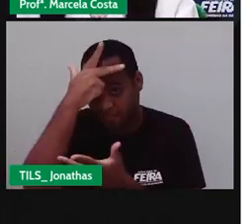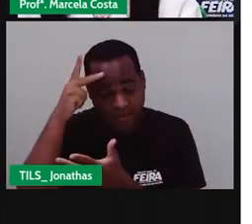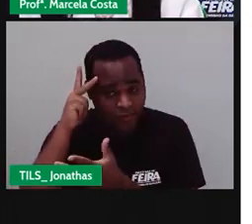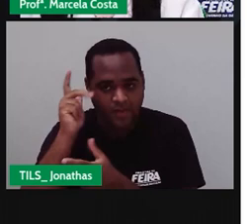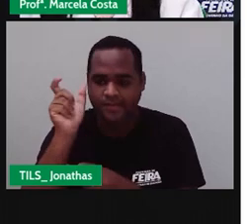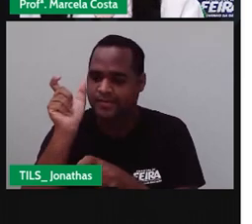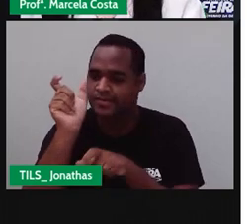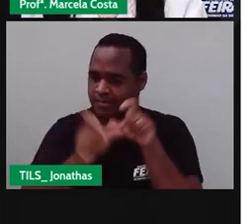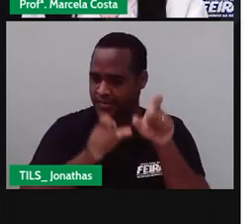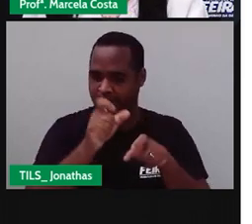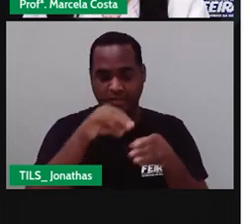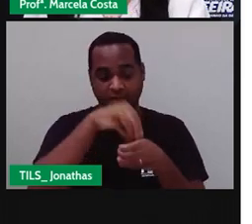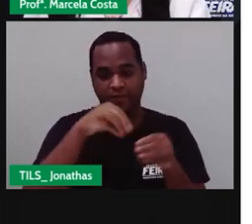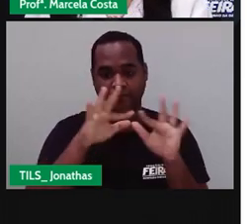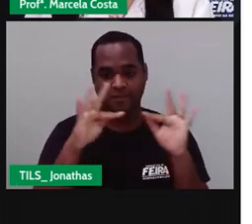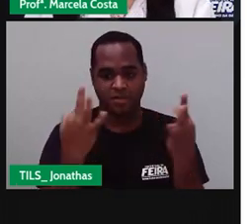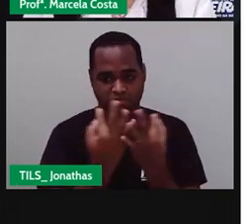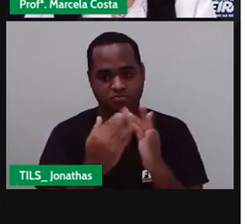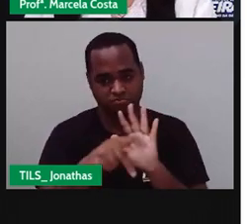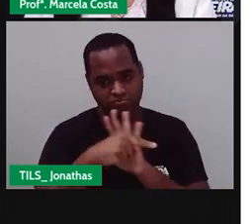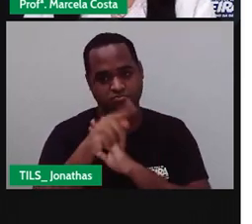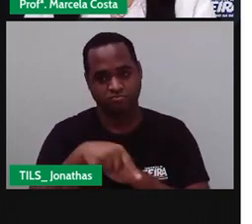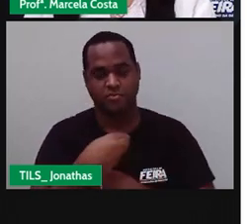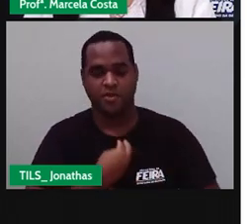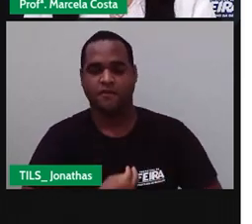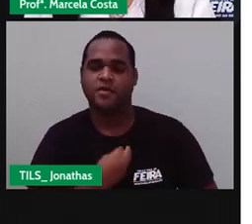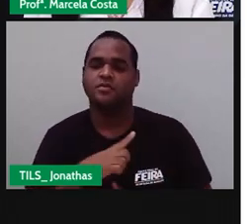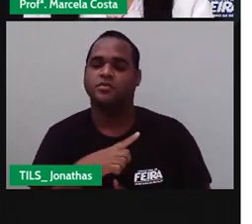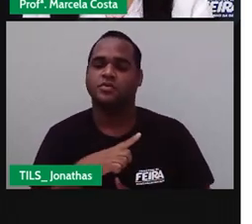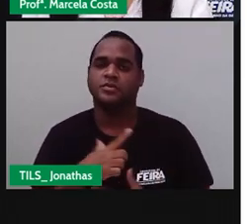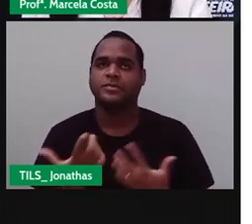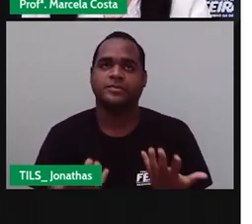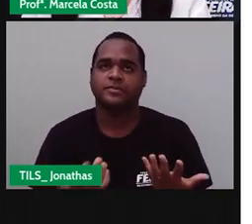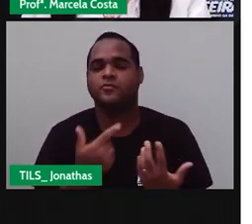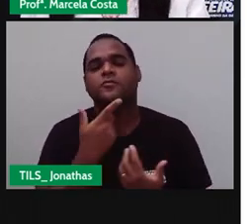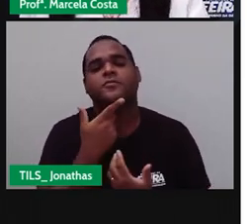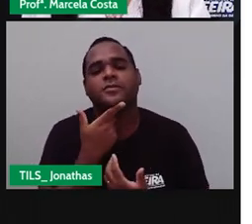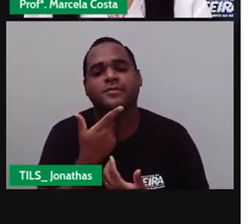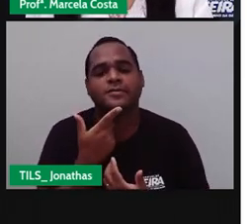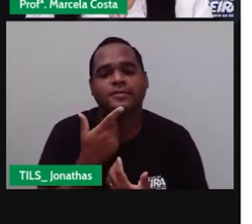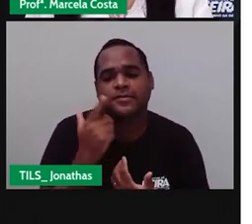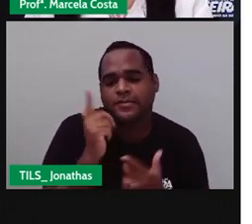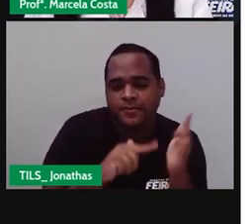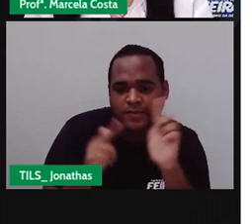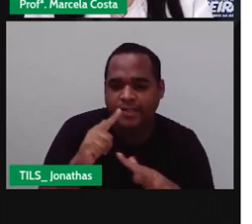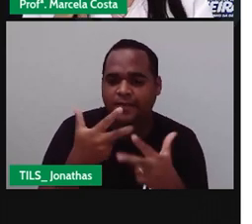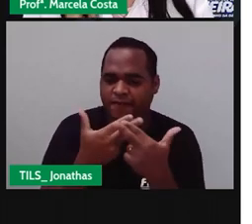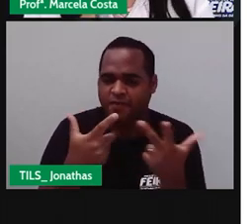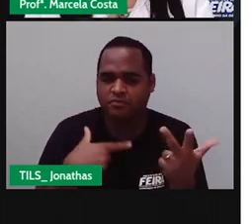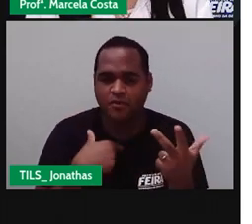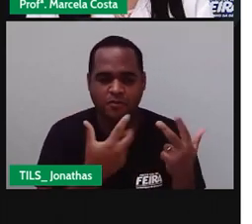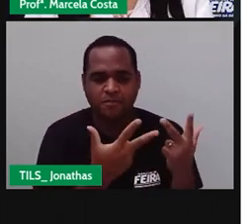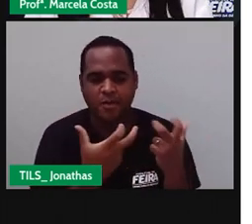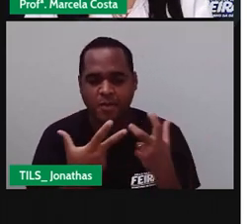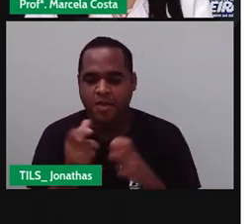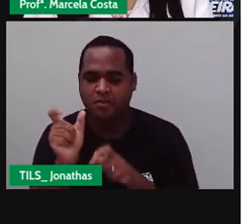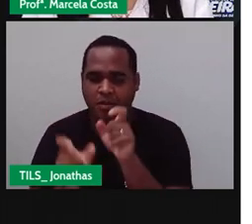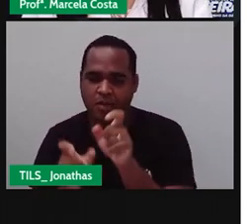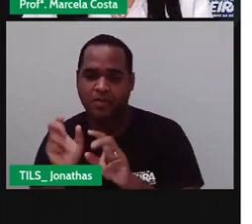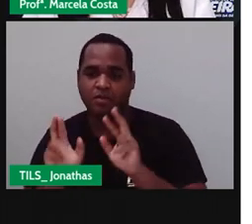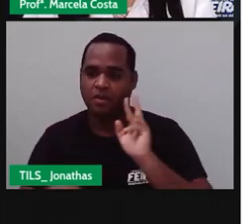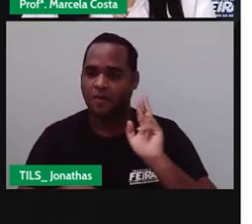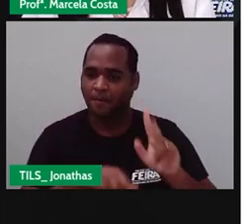da mesma família, você consegue observar características diferentes. Isso porque cada